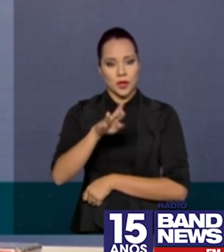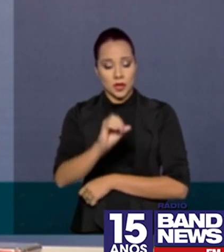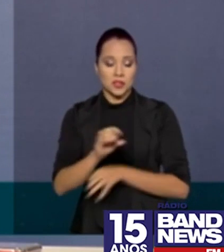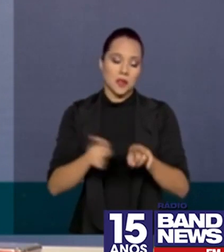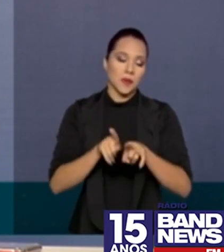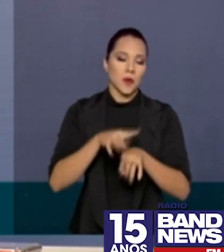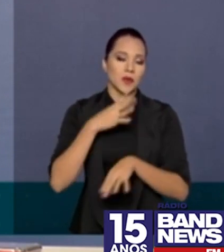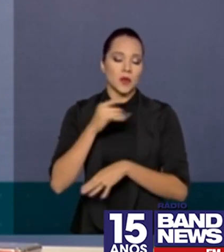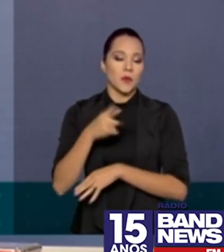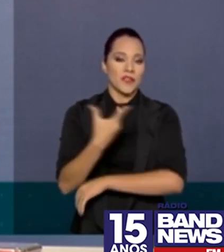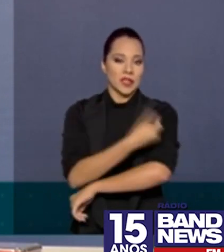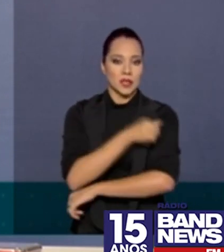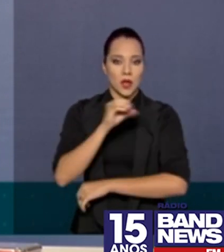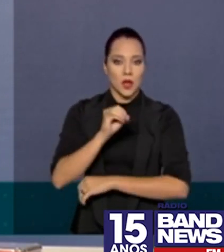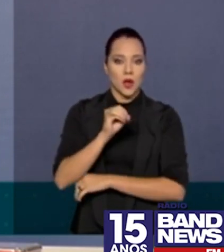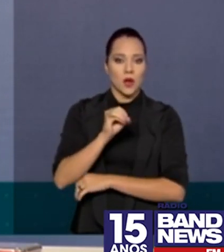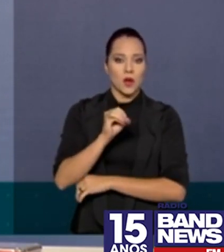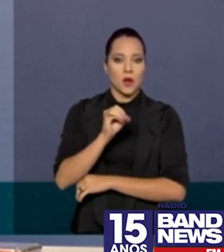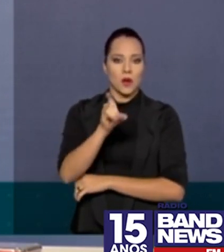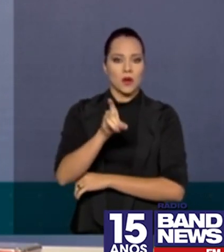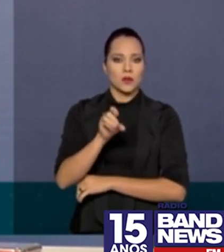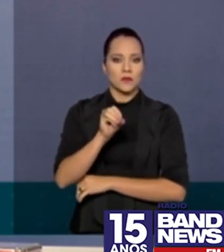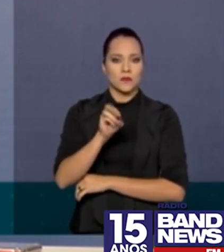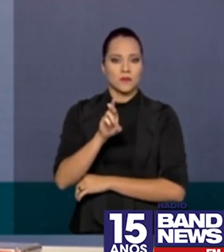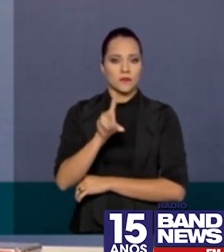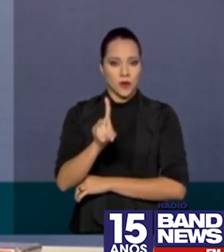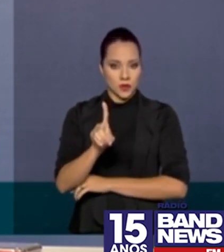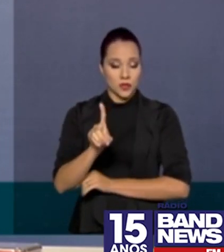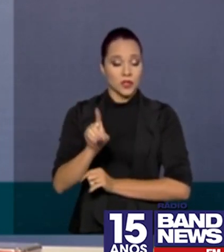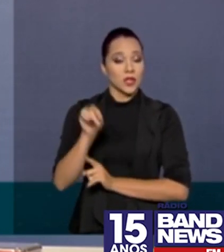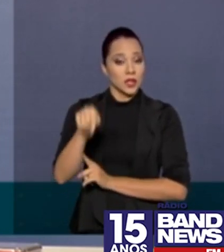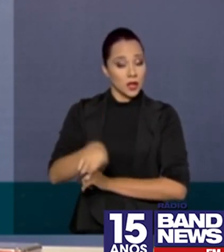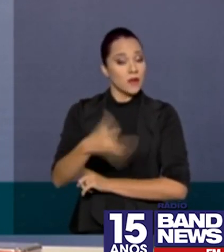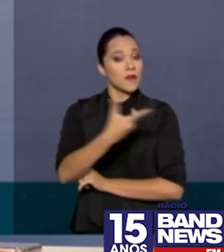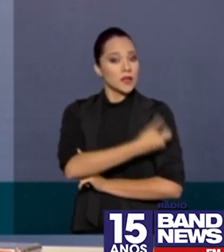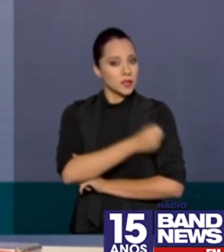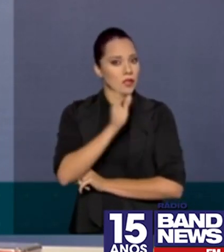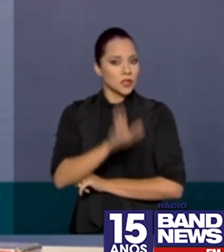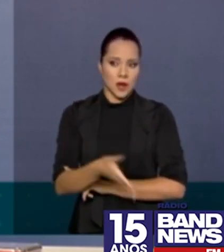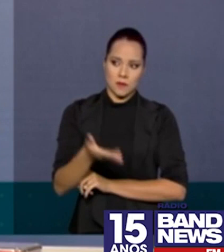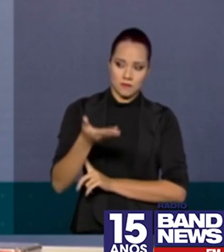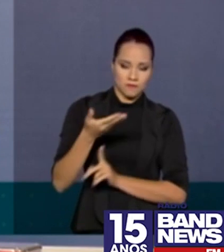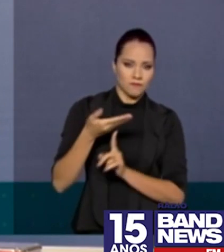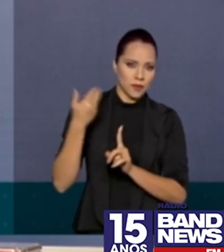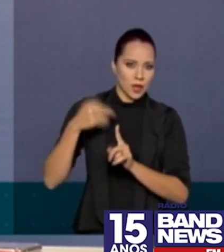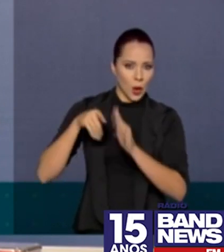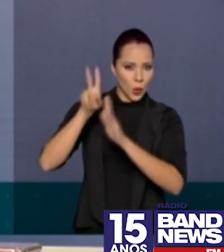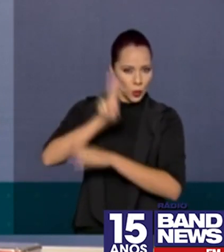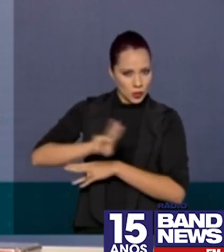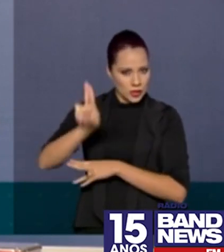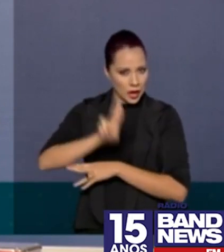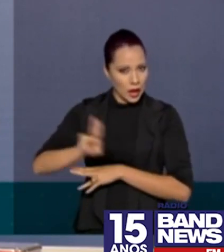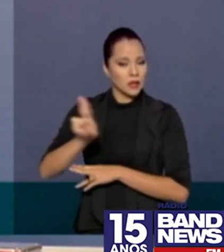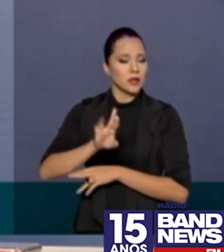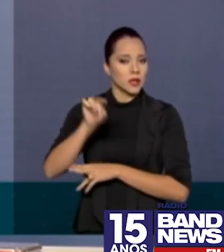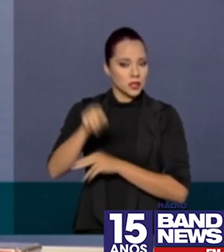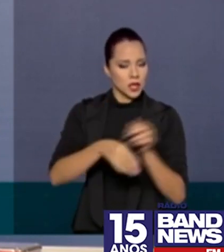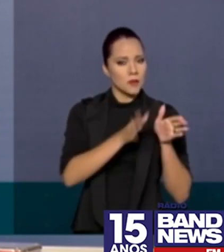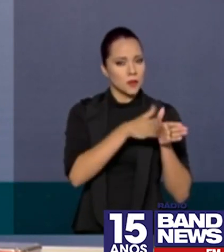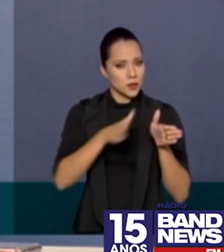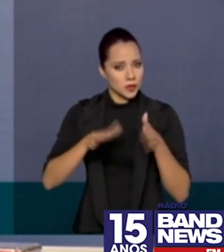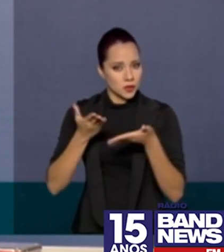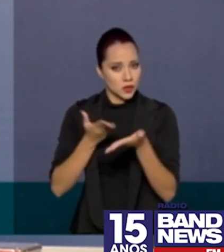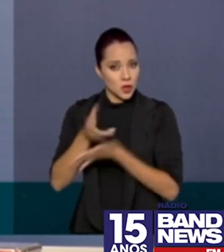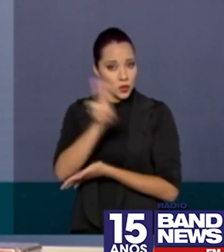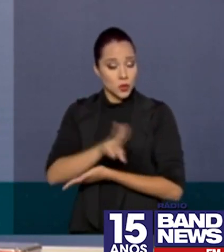de Oxford, que é uma vacina que já vinha sendo utilizada pelo procedimento de